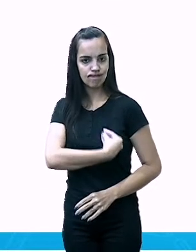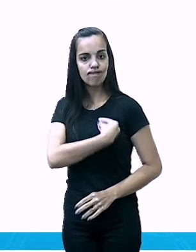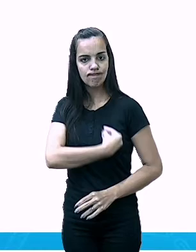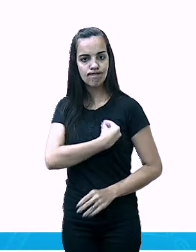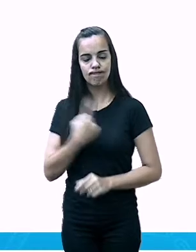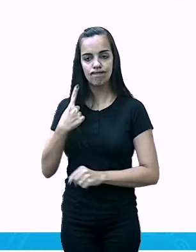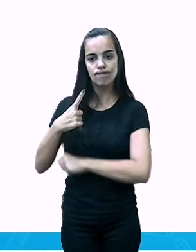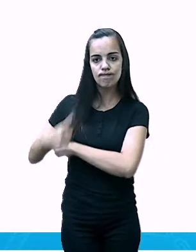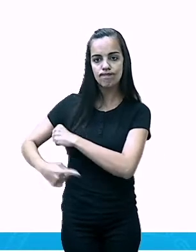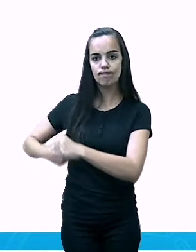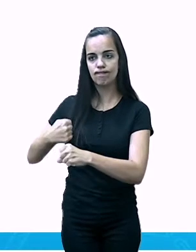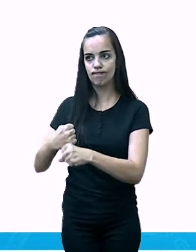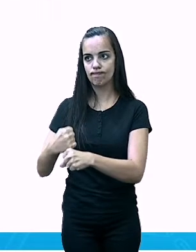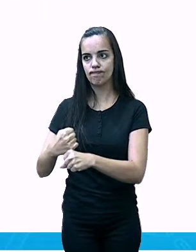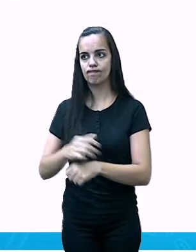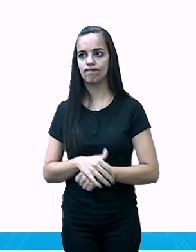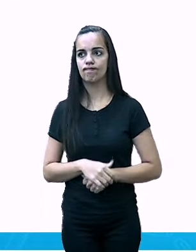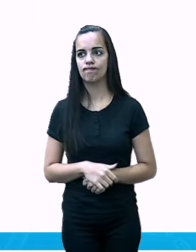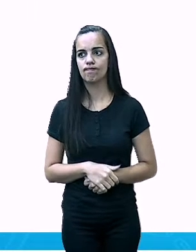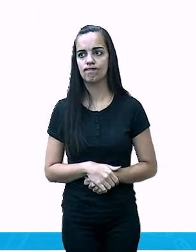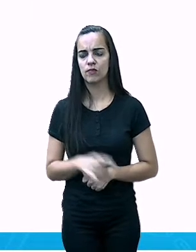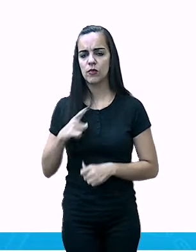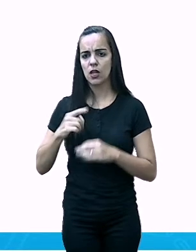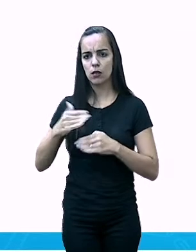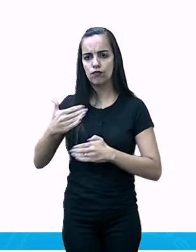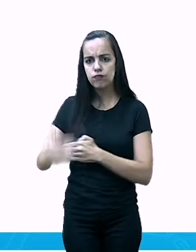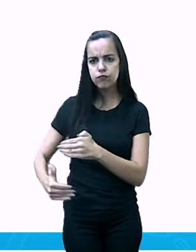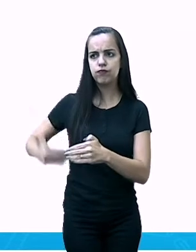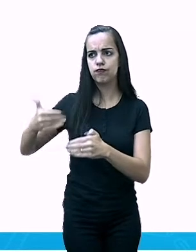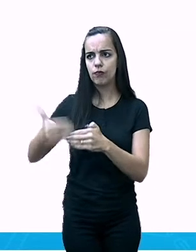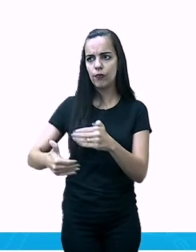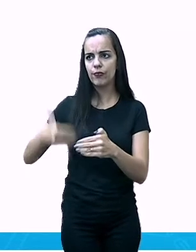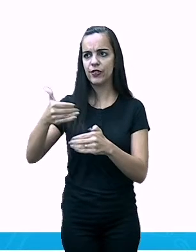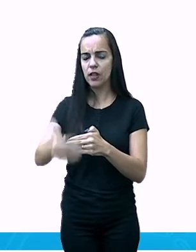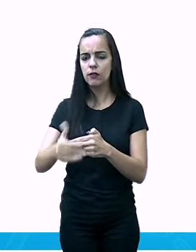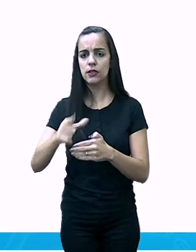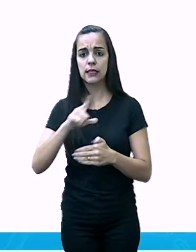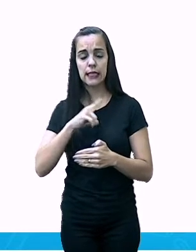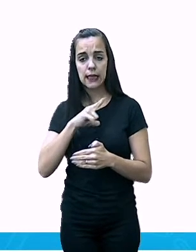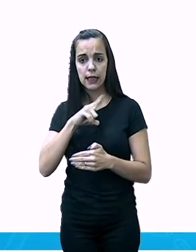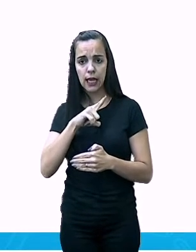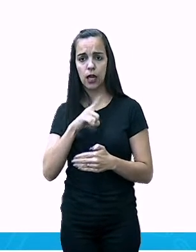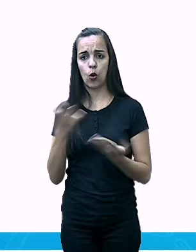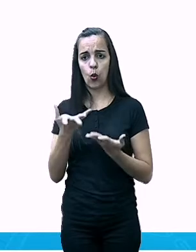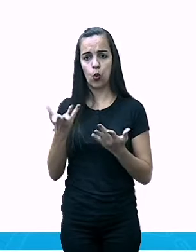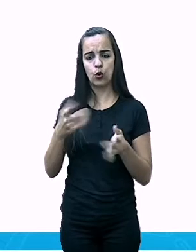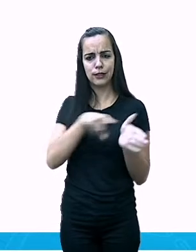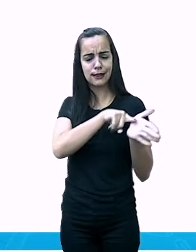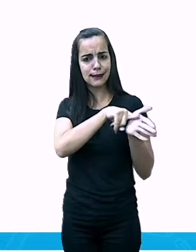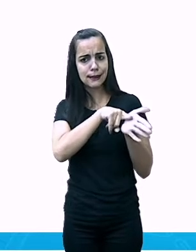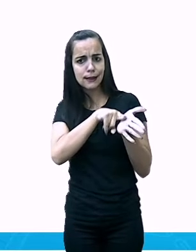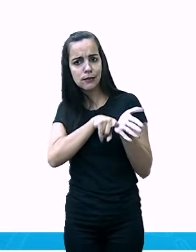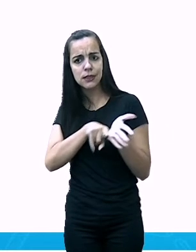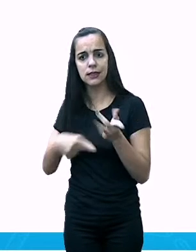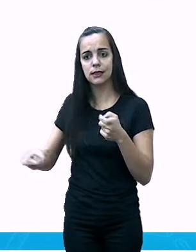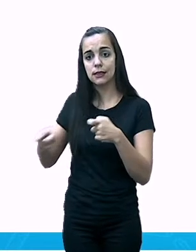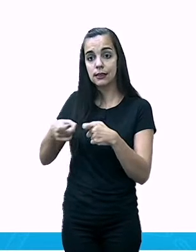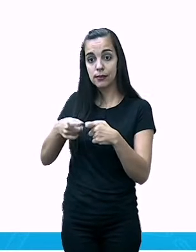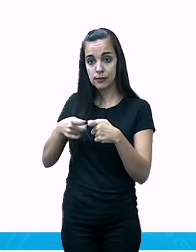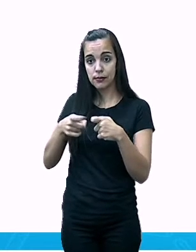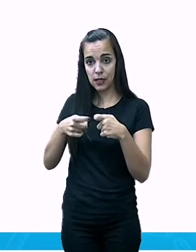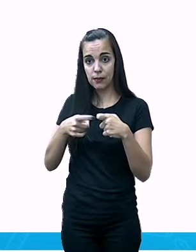E graças aos avanços na ciência, na medicina, no Brasil, esse número vem